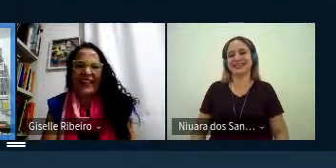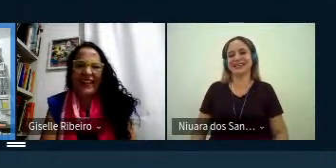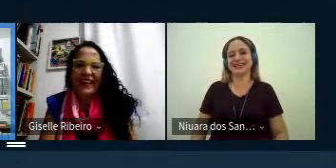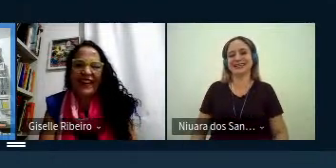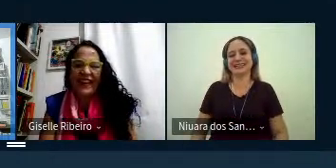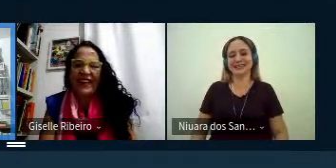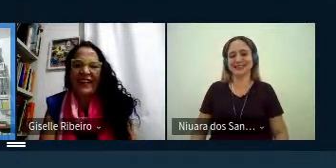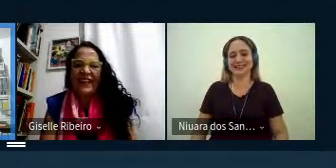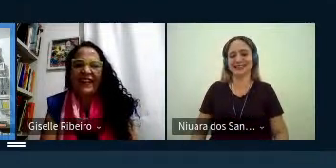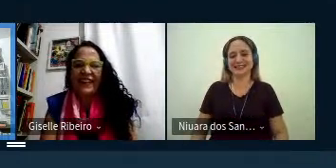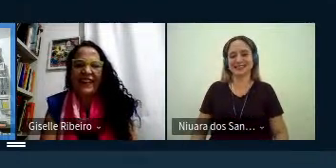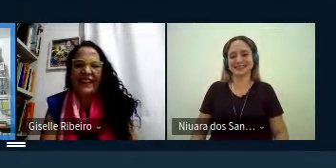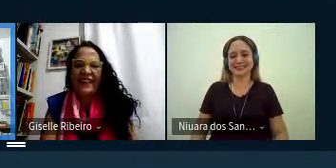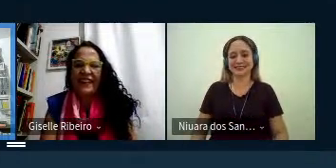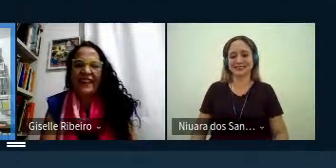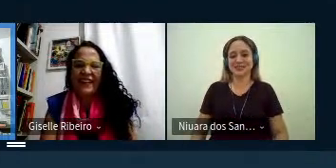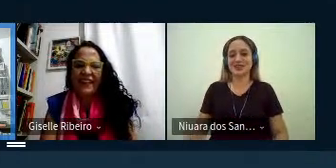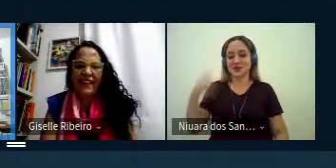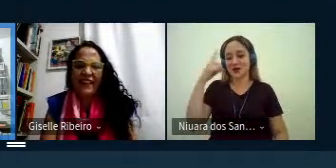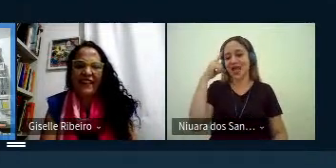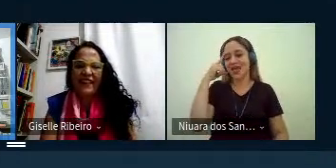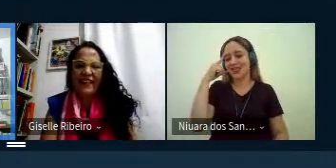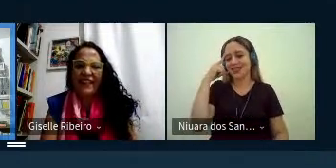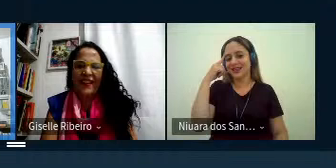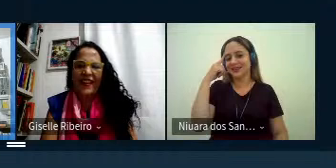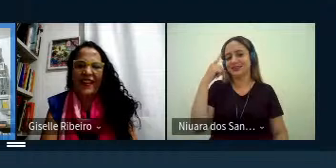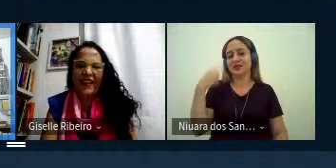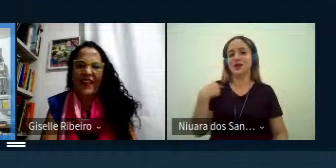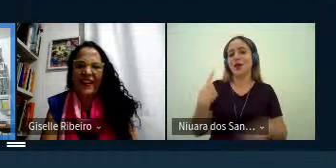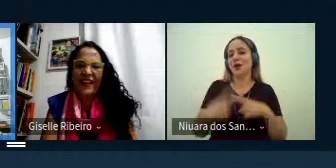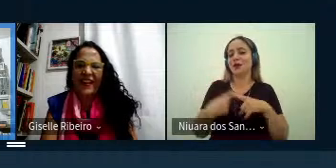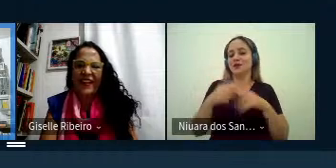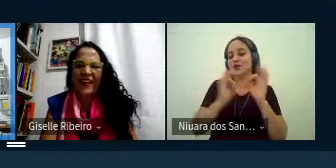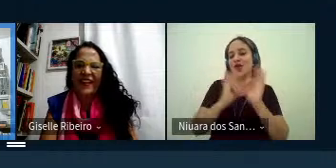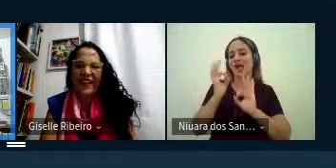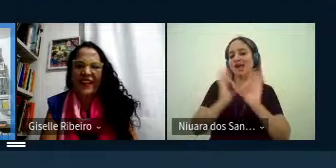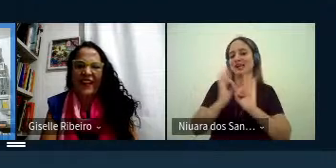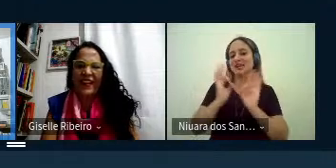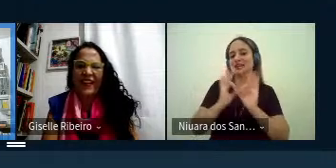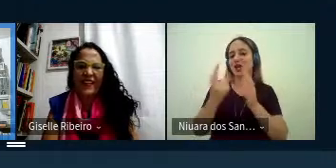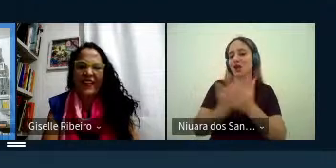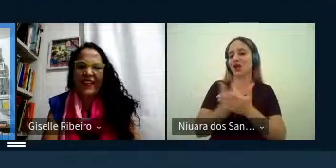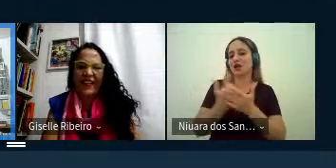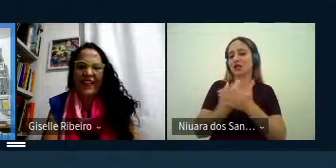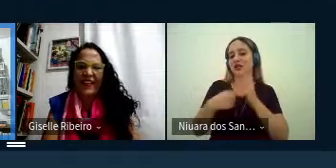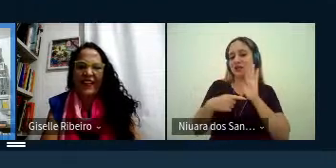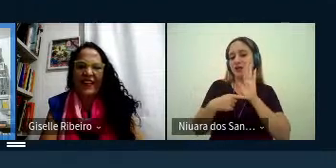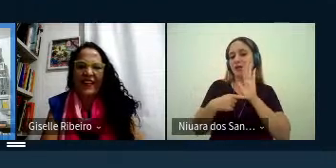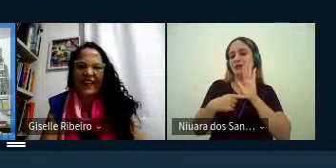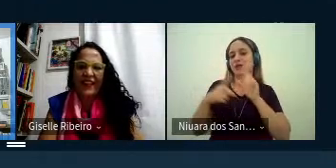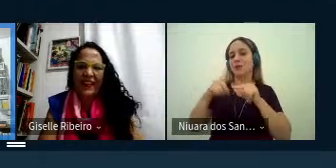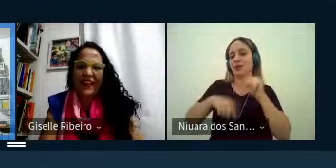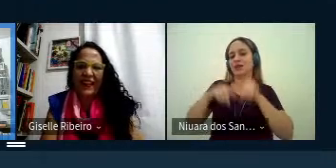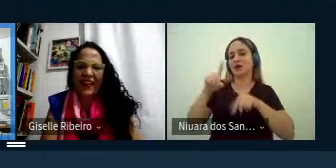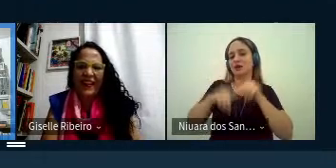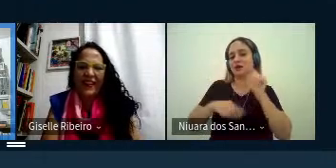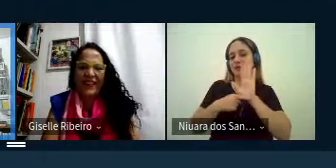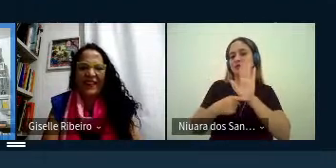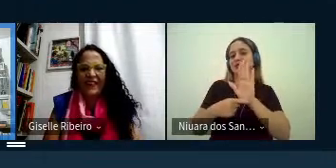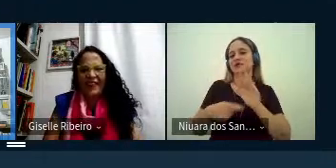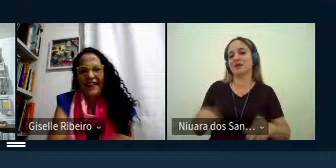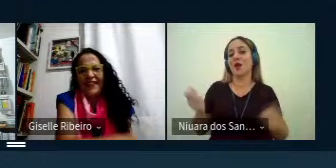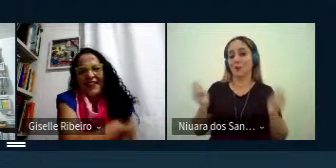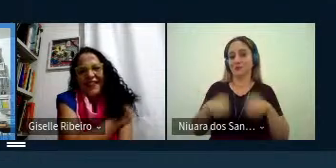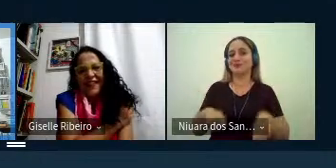só uma ideia Andréia por que a gente não organiza um livro com esse material dessas apresentações olha é uma